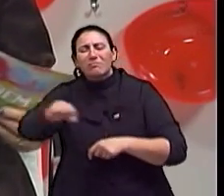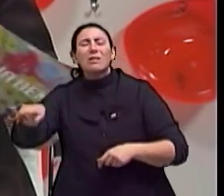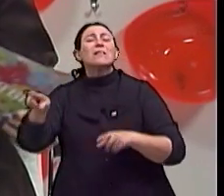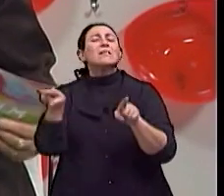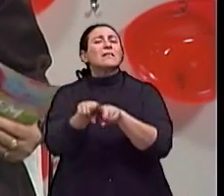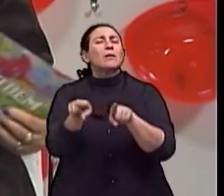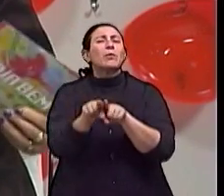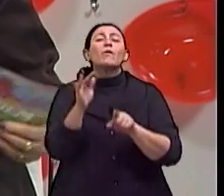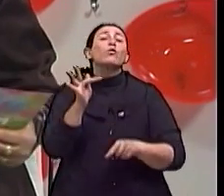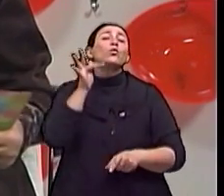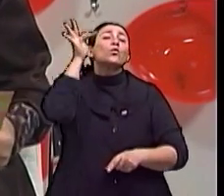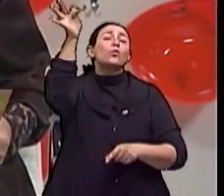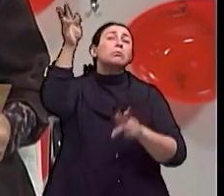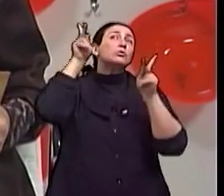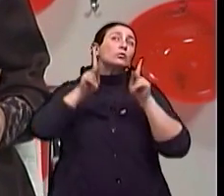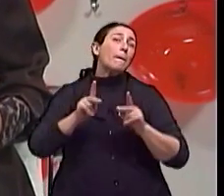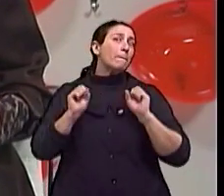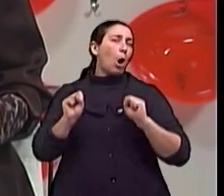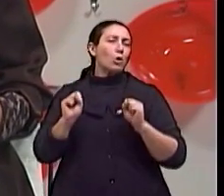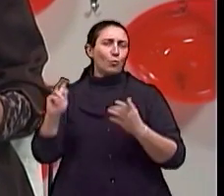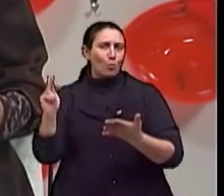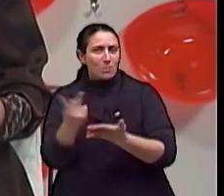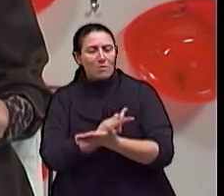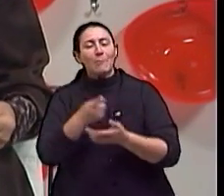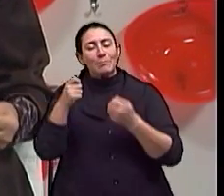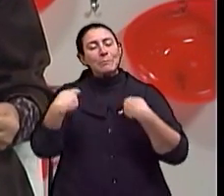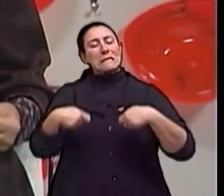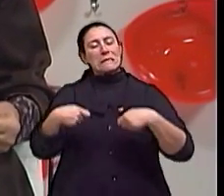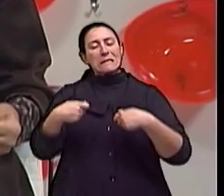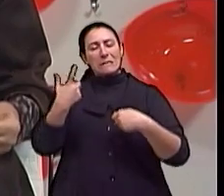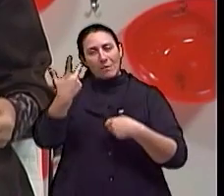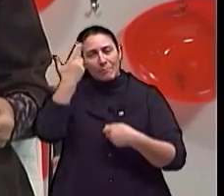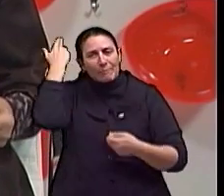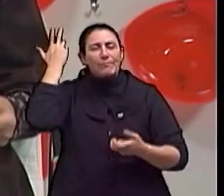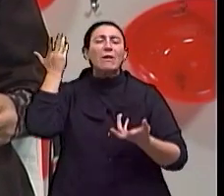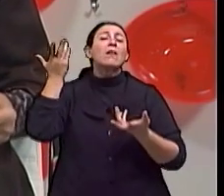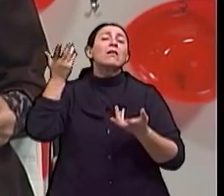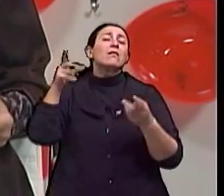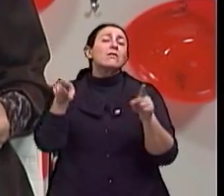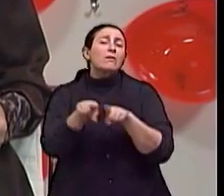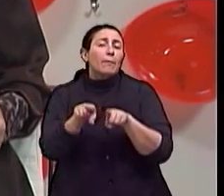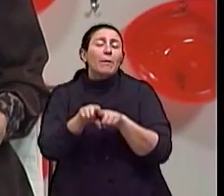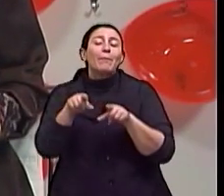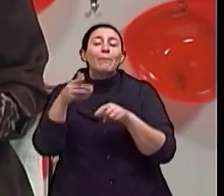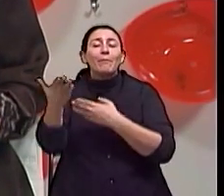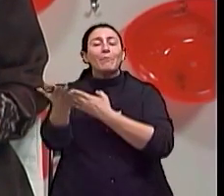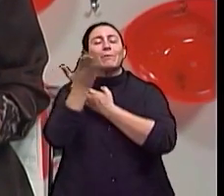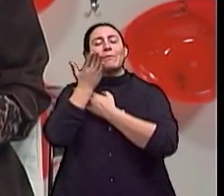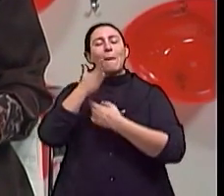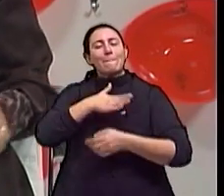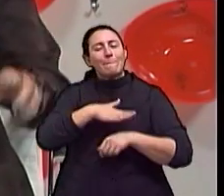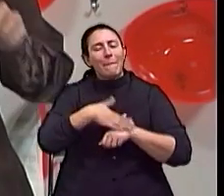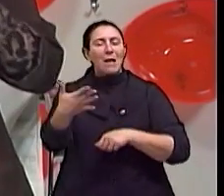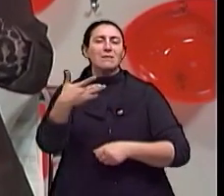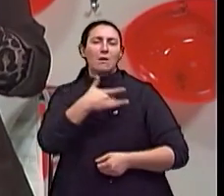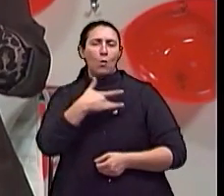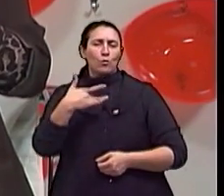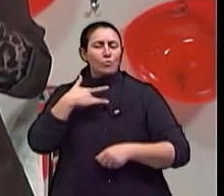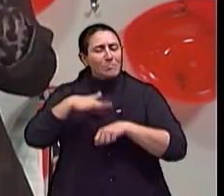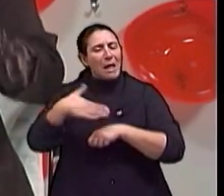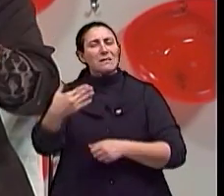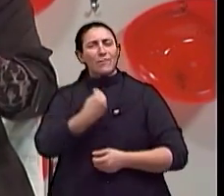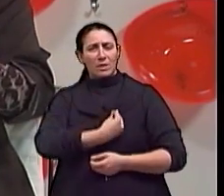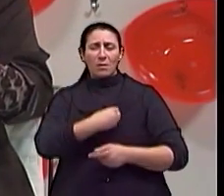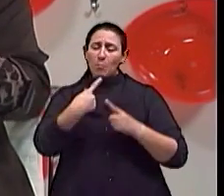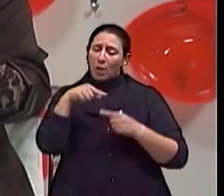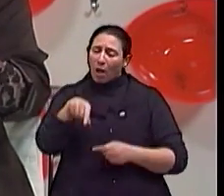quantas pessoas futuramente, provavelmente, precisarão de uma intervenção como essa para trazer mais saúde e mais vida. Que é disso